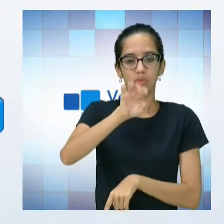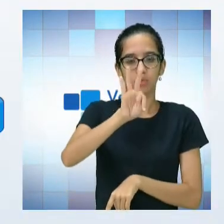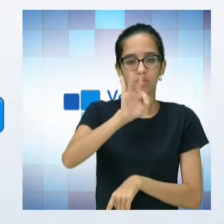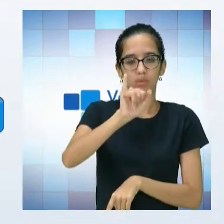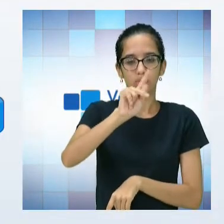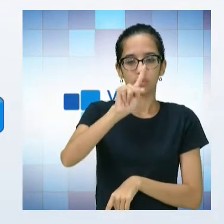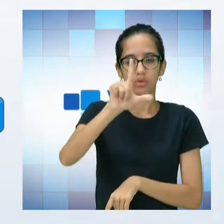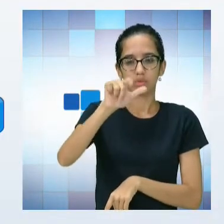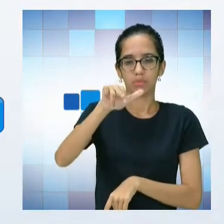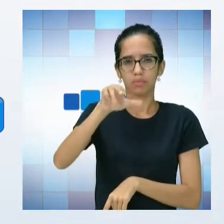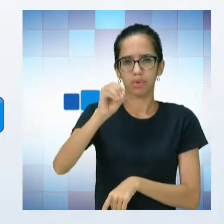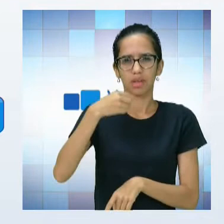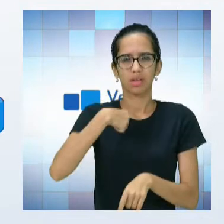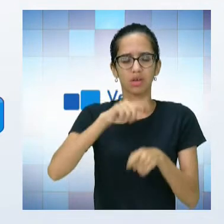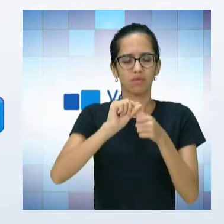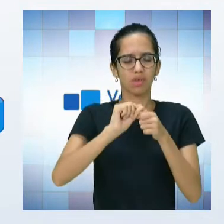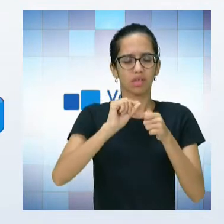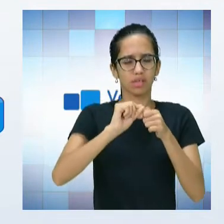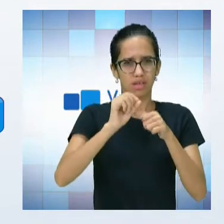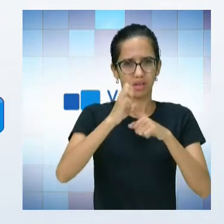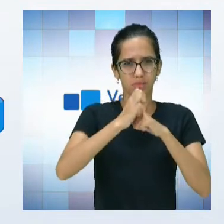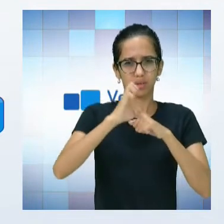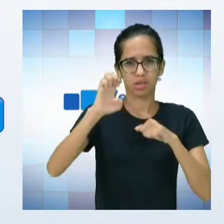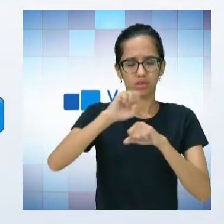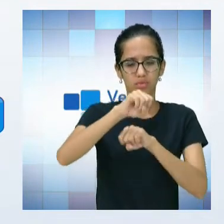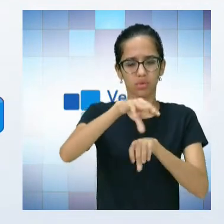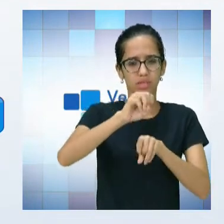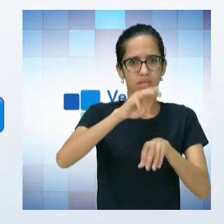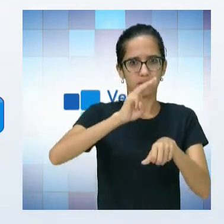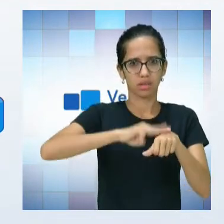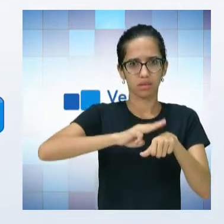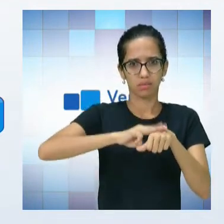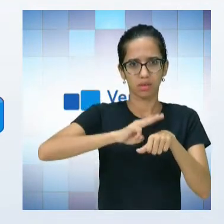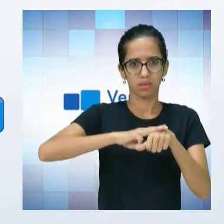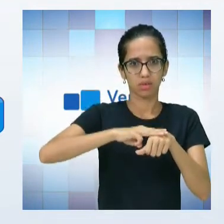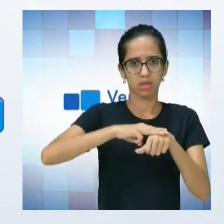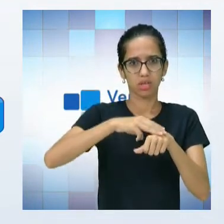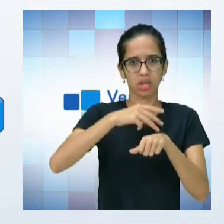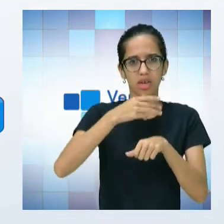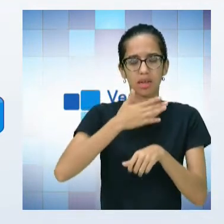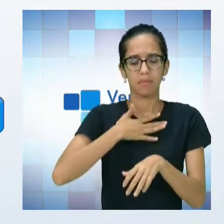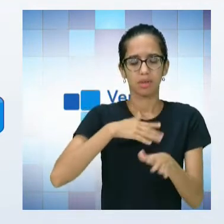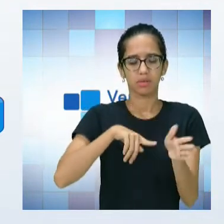fazendo uma especialização em educação matemática. E, durante as minhas pesquisas,